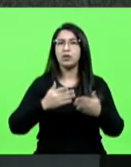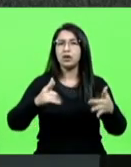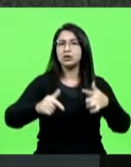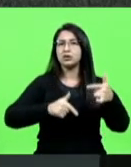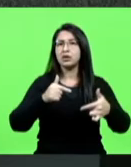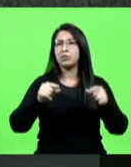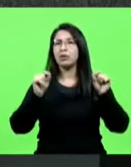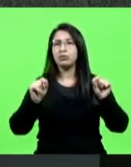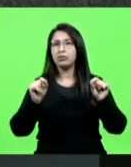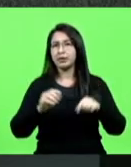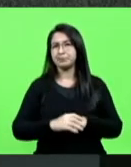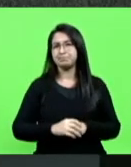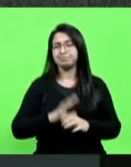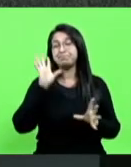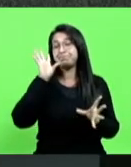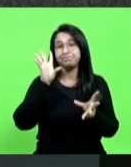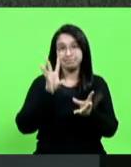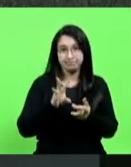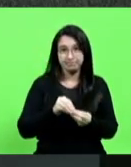Resumindo,